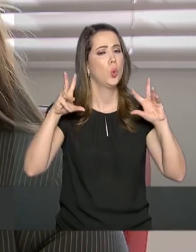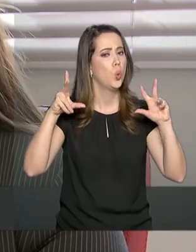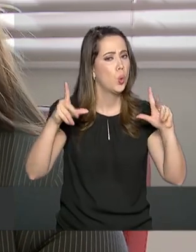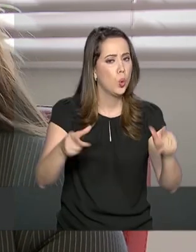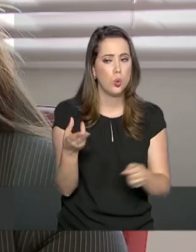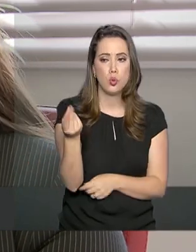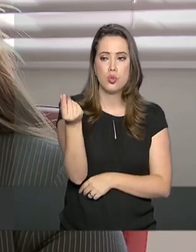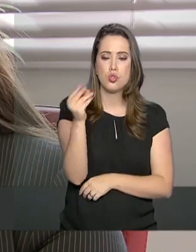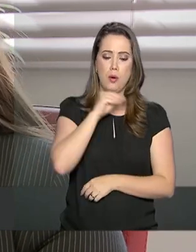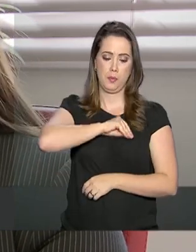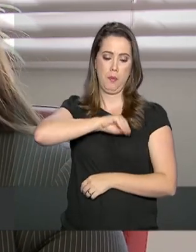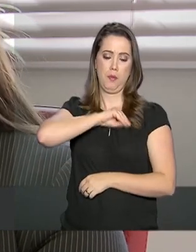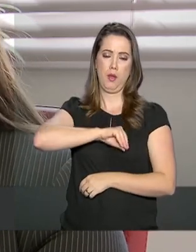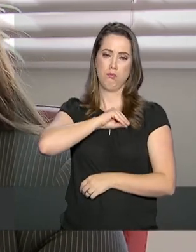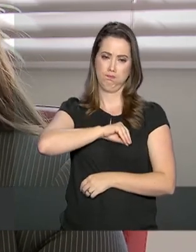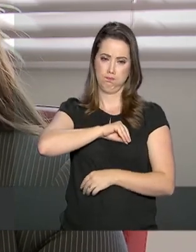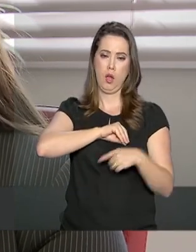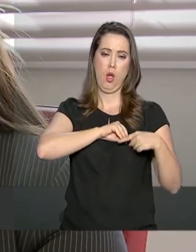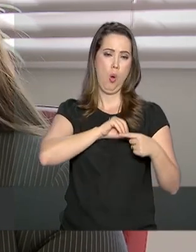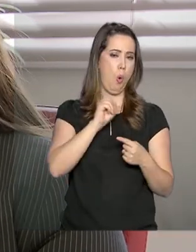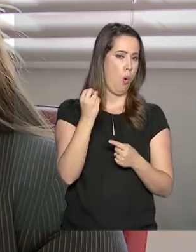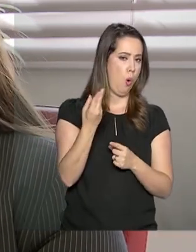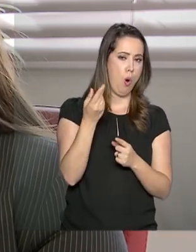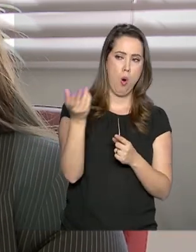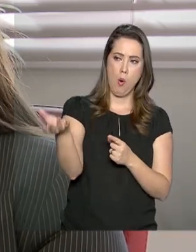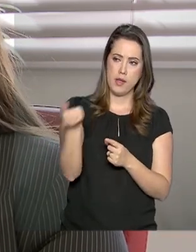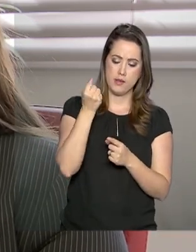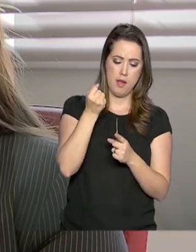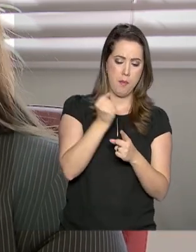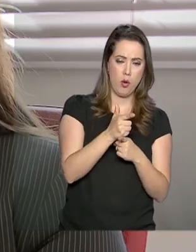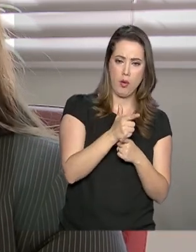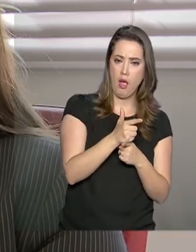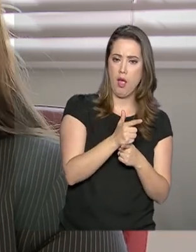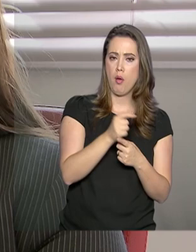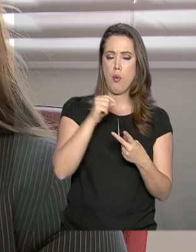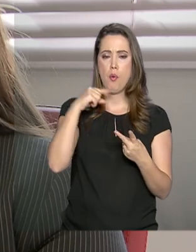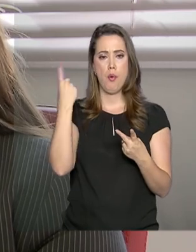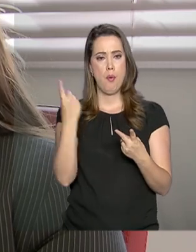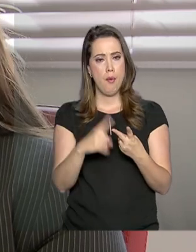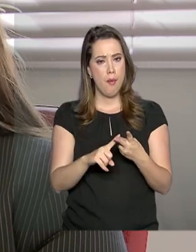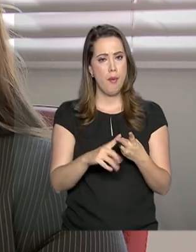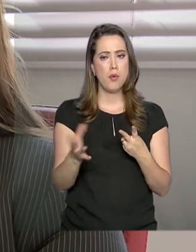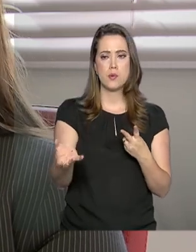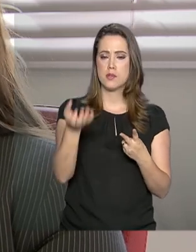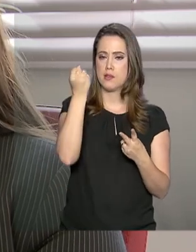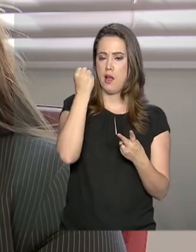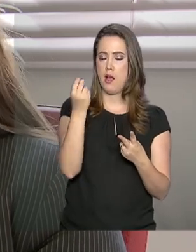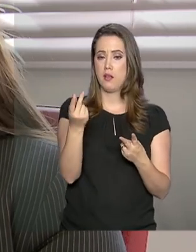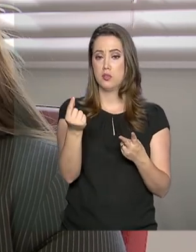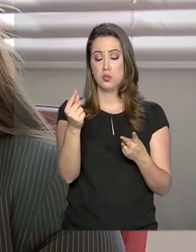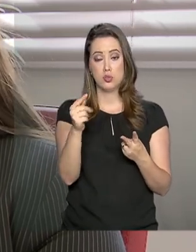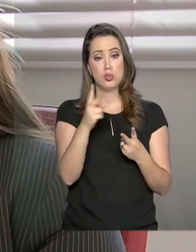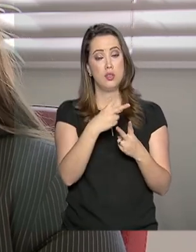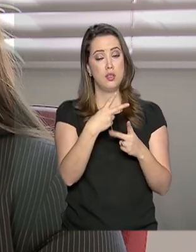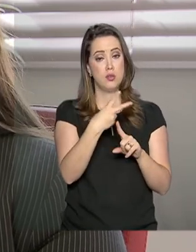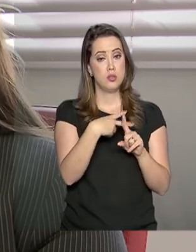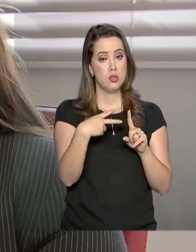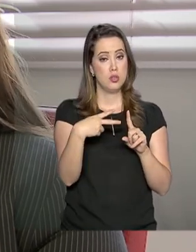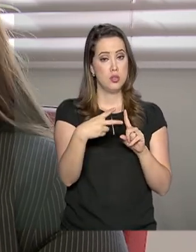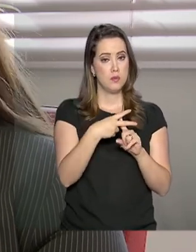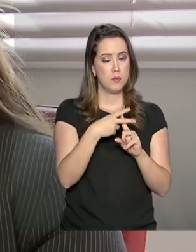rendimentos de aluguel, rendimentos de previdência, saque, aplicações,